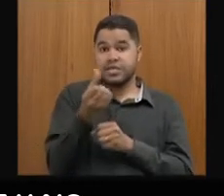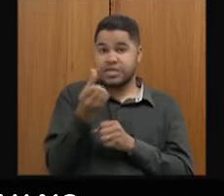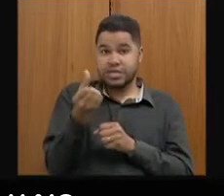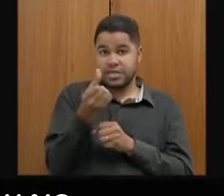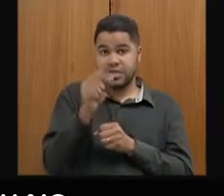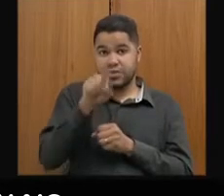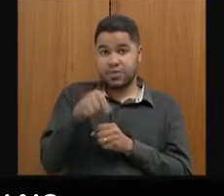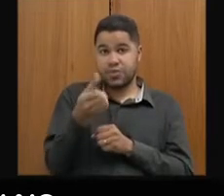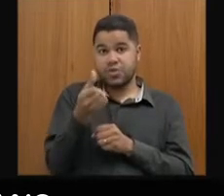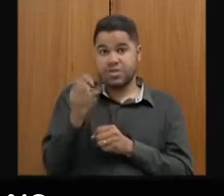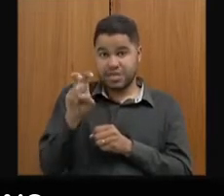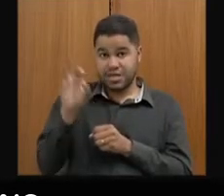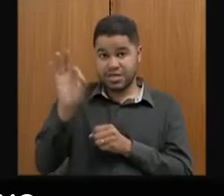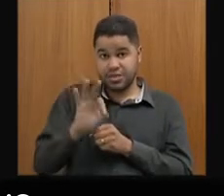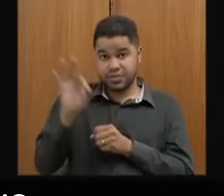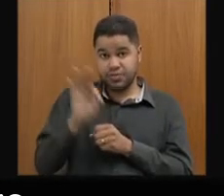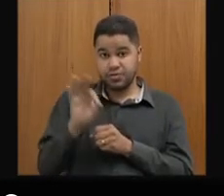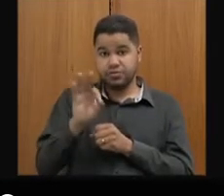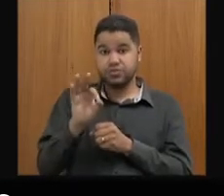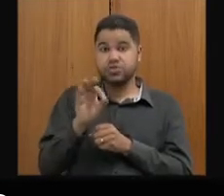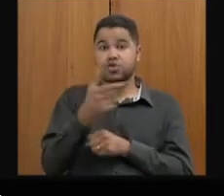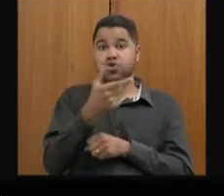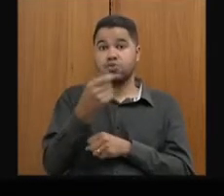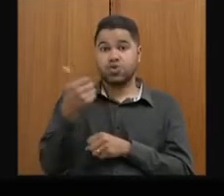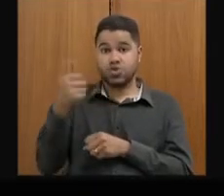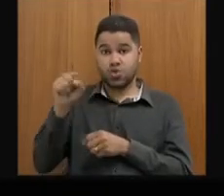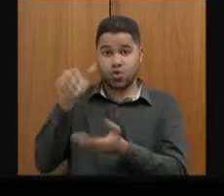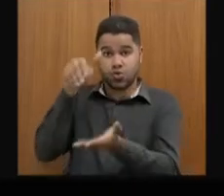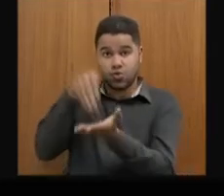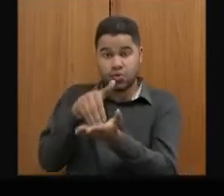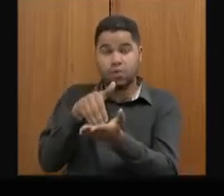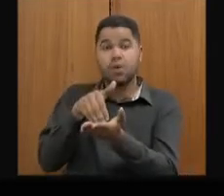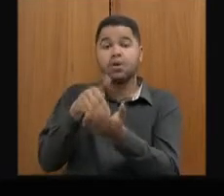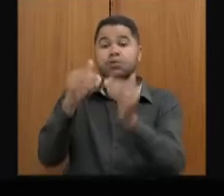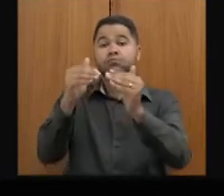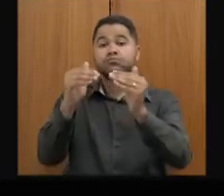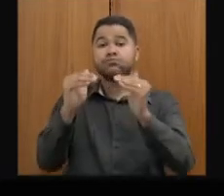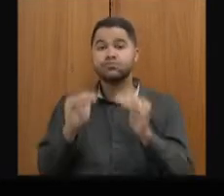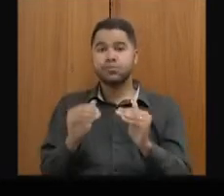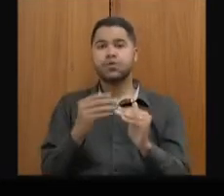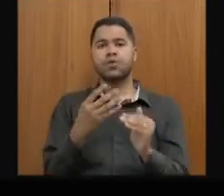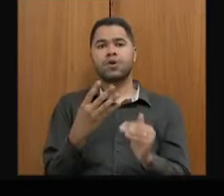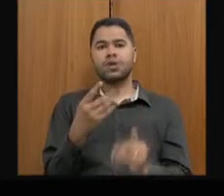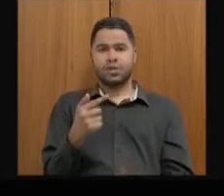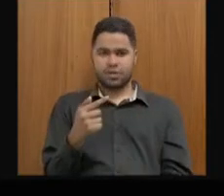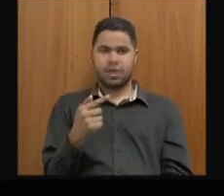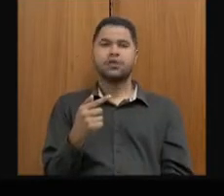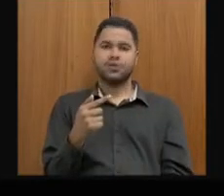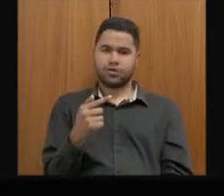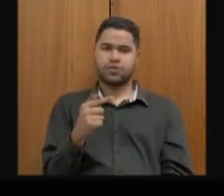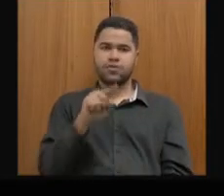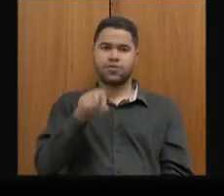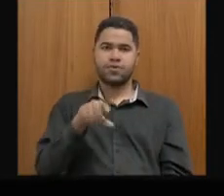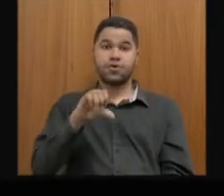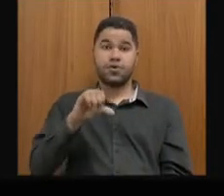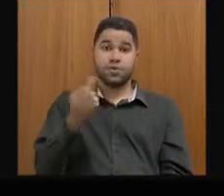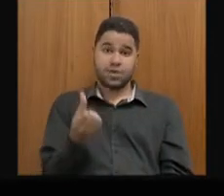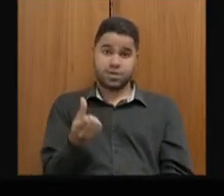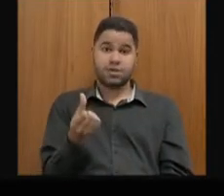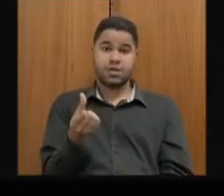,65% ao fim de 2018, para o valor de 47,96%